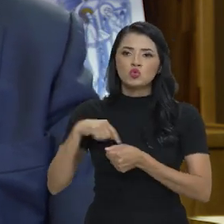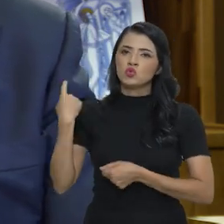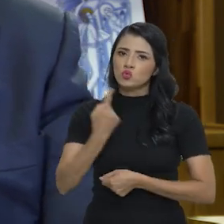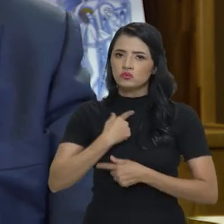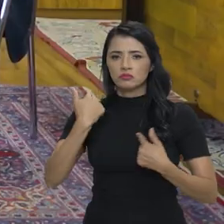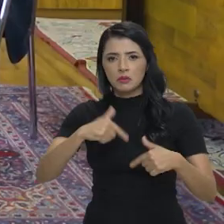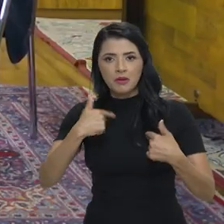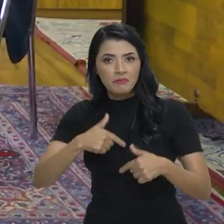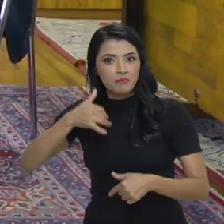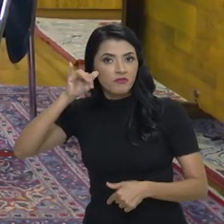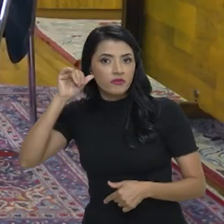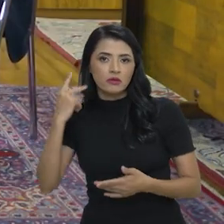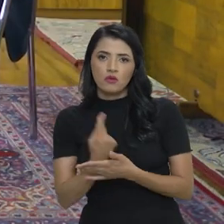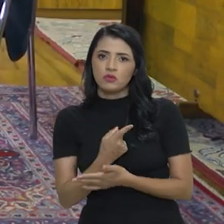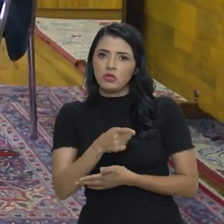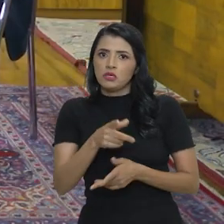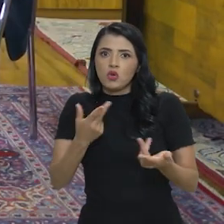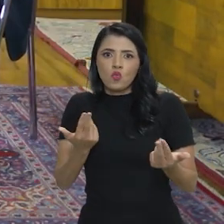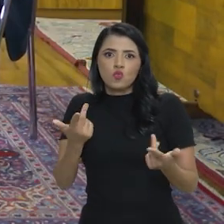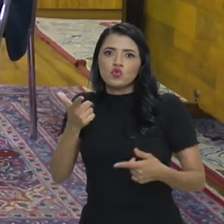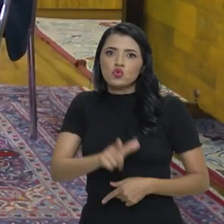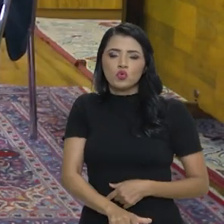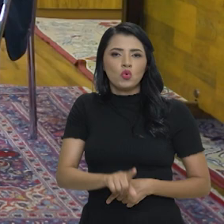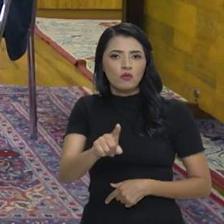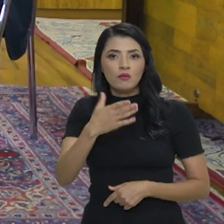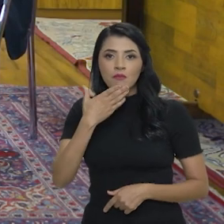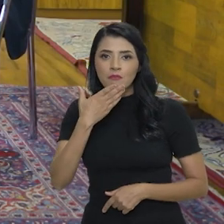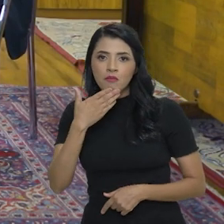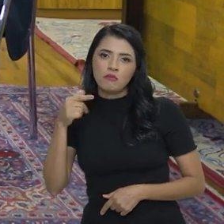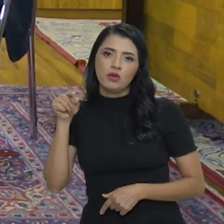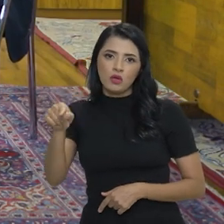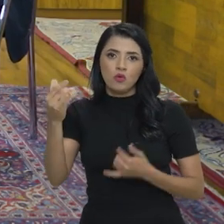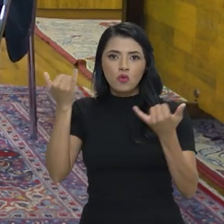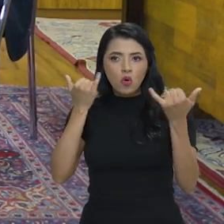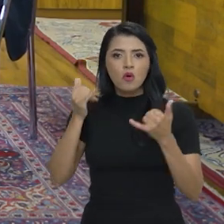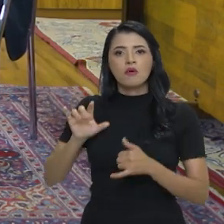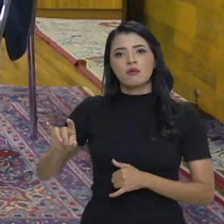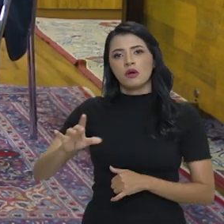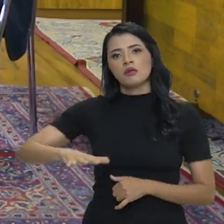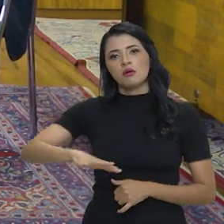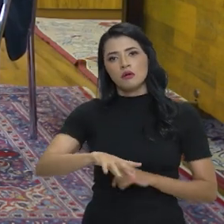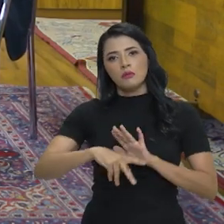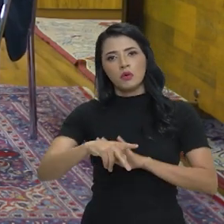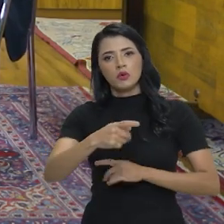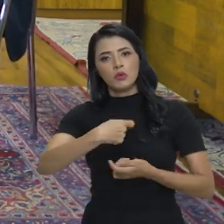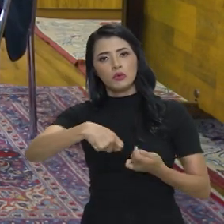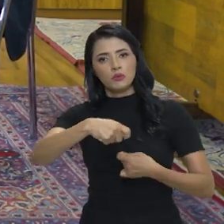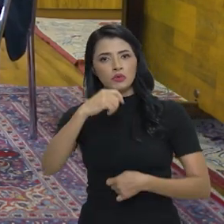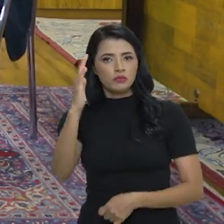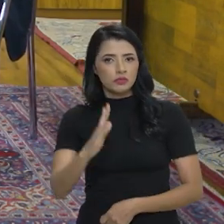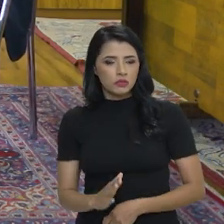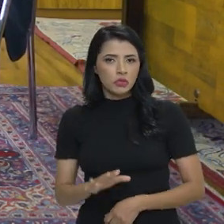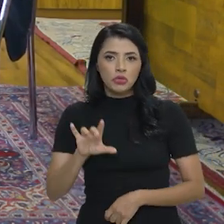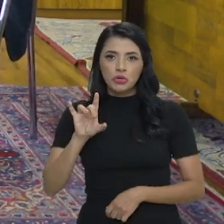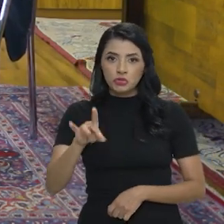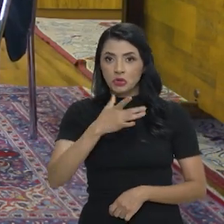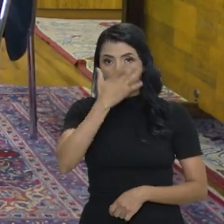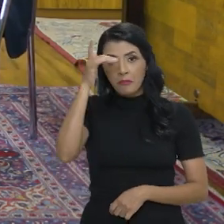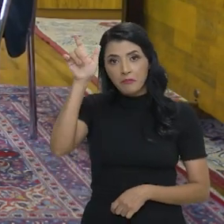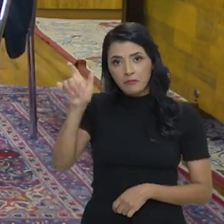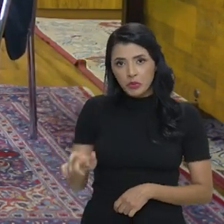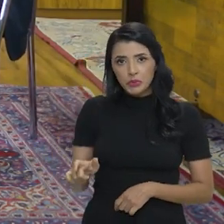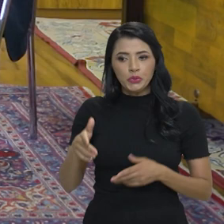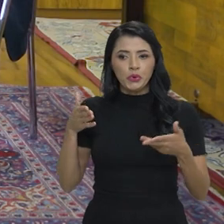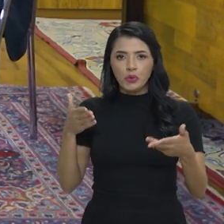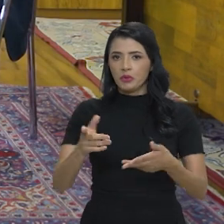conjuntamente trabalharmos para evitar o que aconteça, porque isso será melhor para cada setor da economia brasileira, e não somente